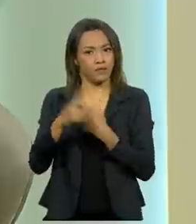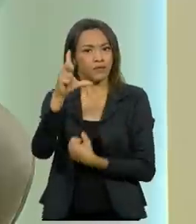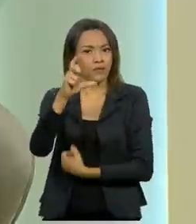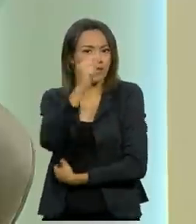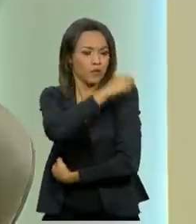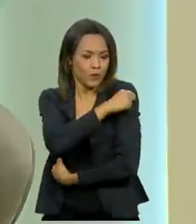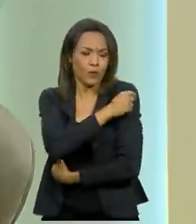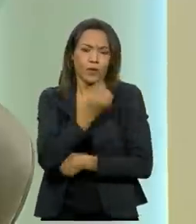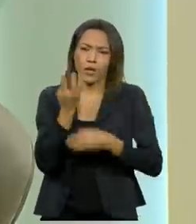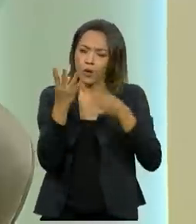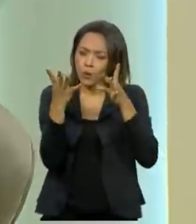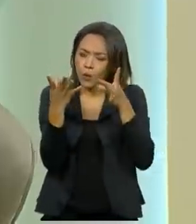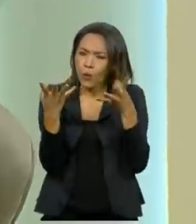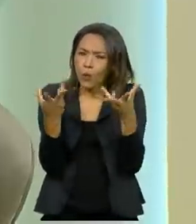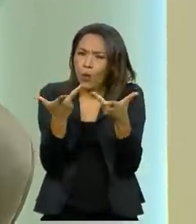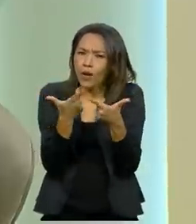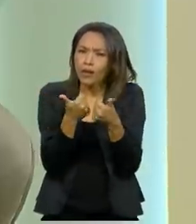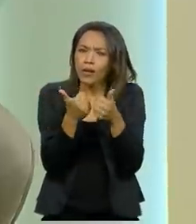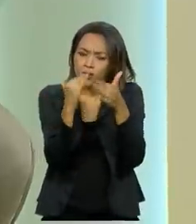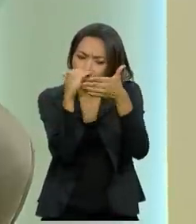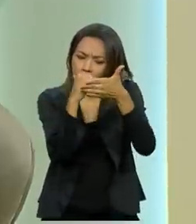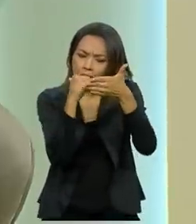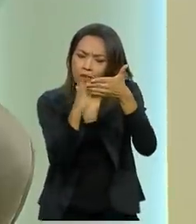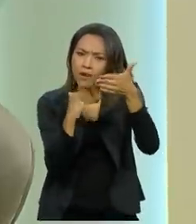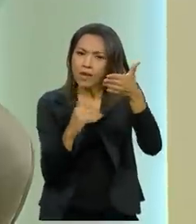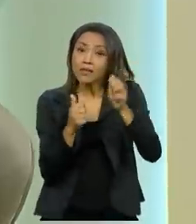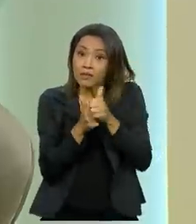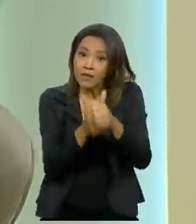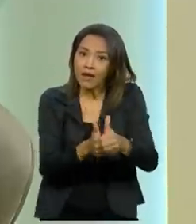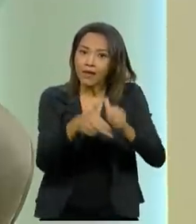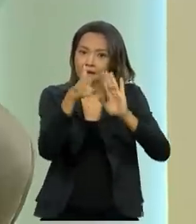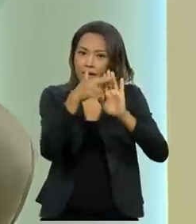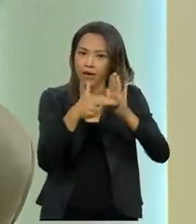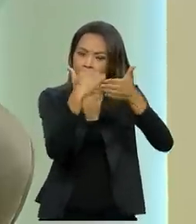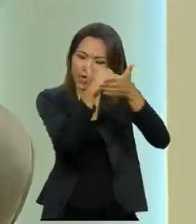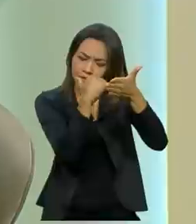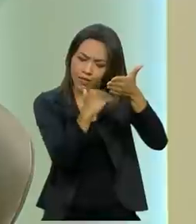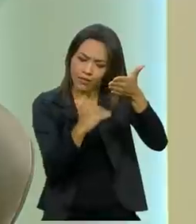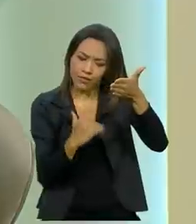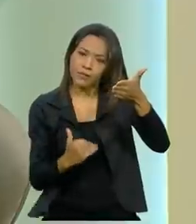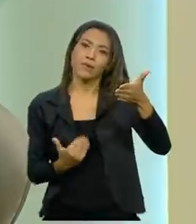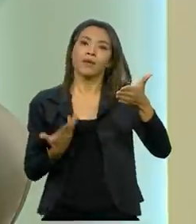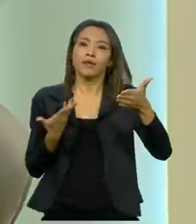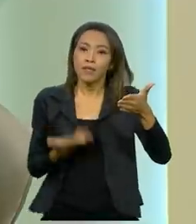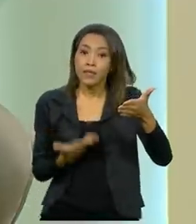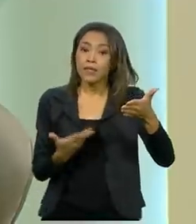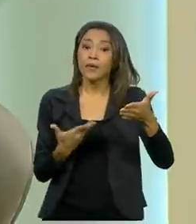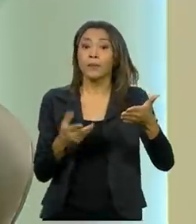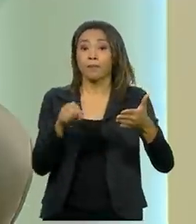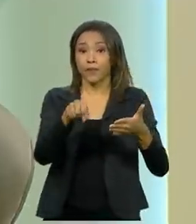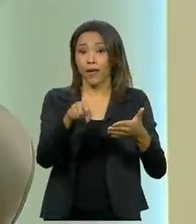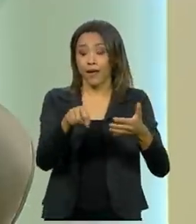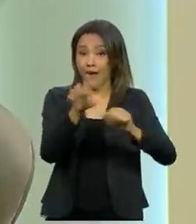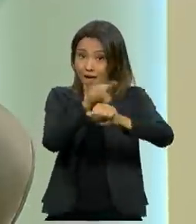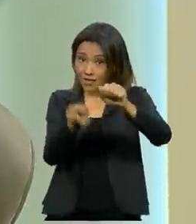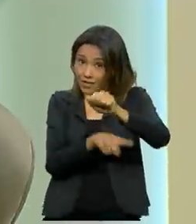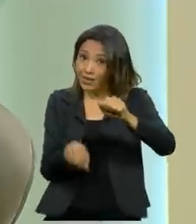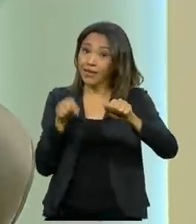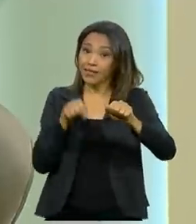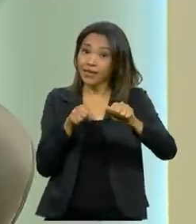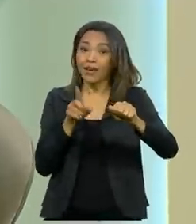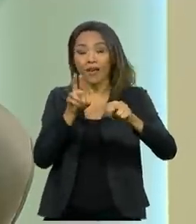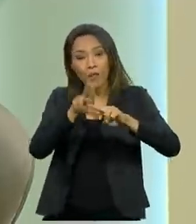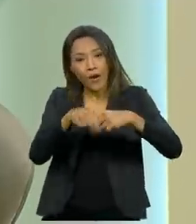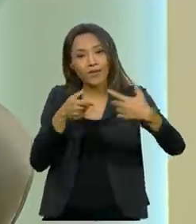efetiva e custo-efetiva. Então, o preço da vacina da AstraZeneca, resultante dessa